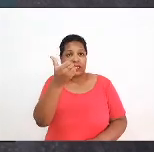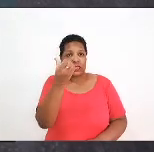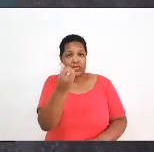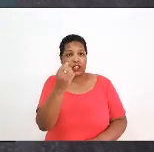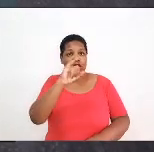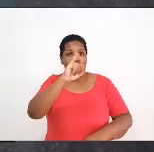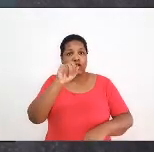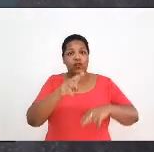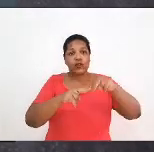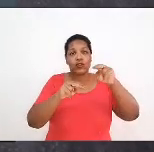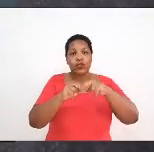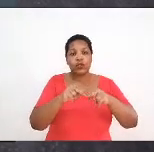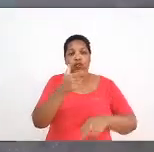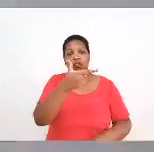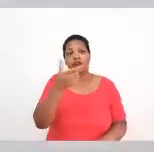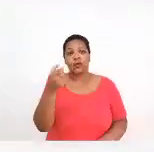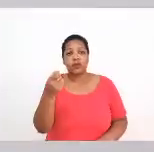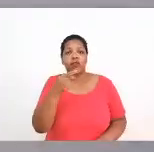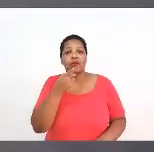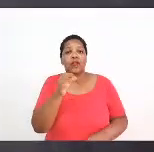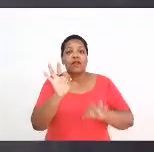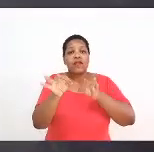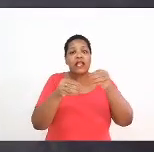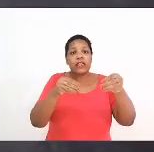das práticas de estágio.